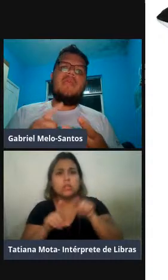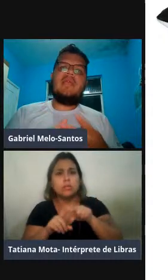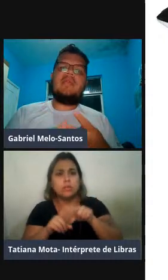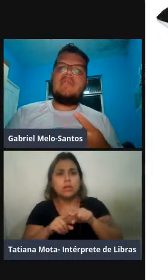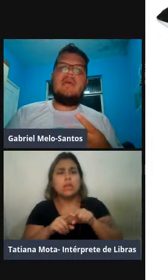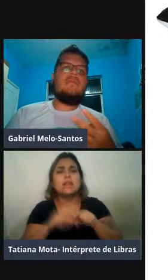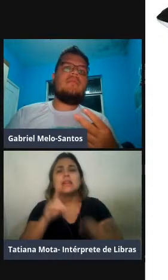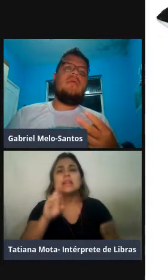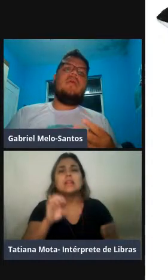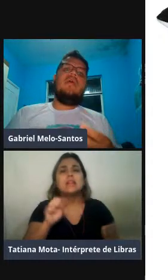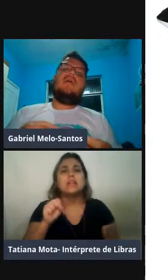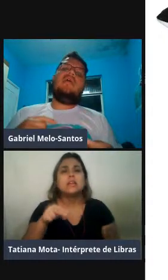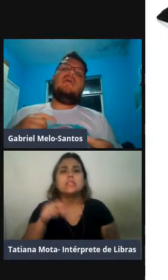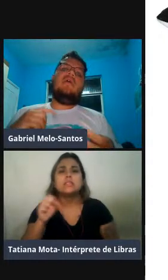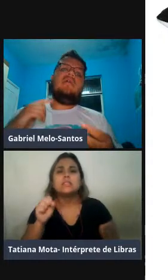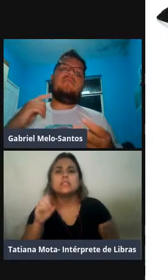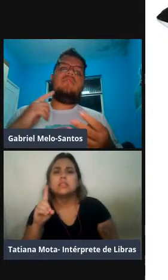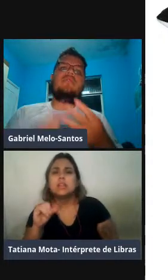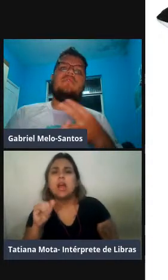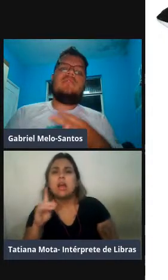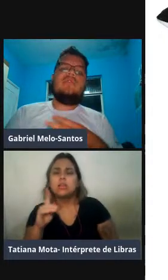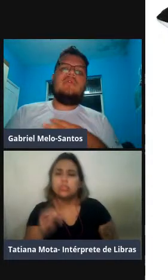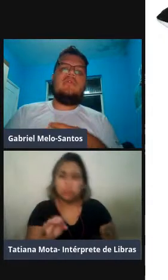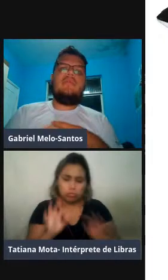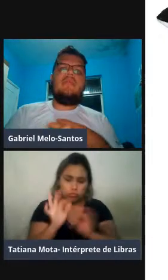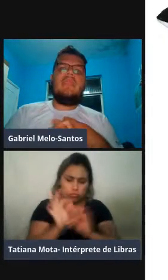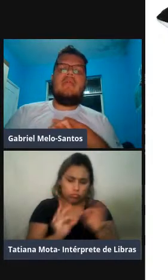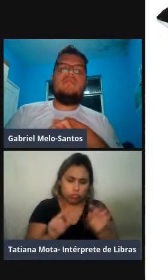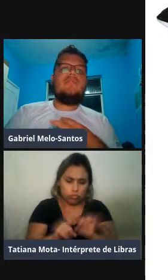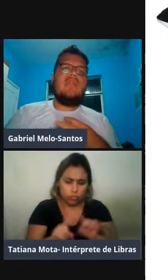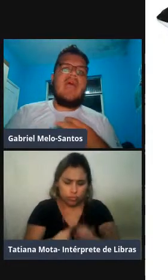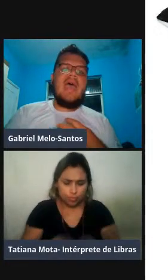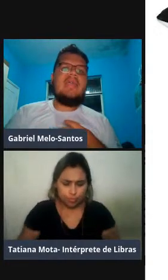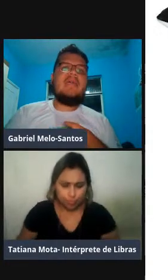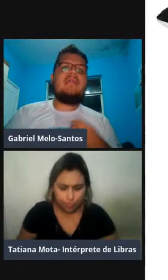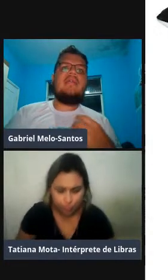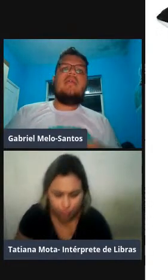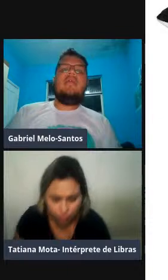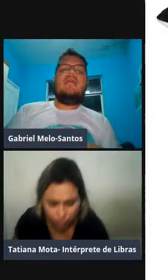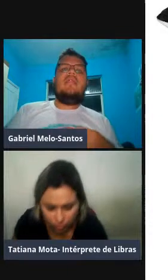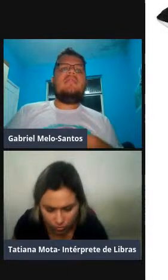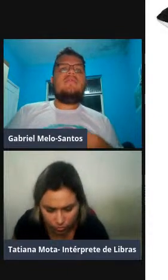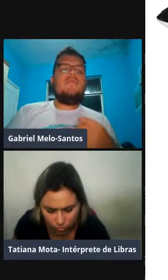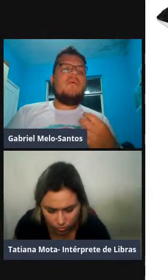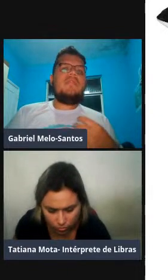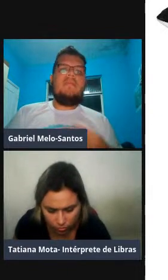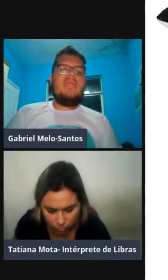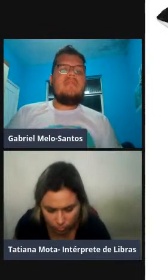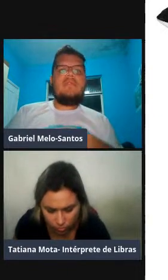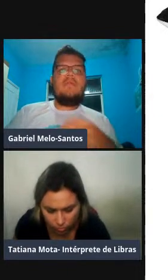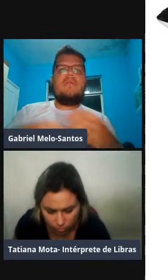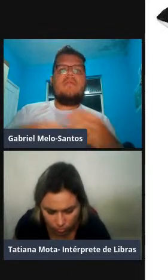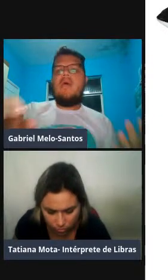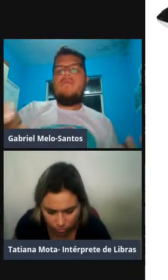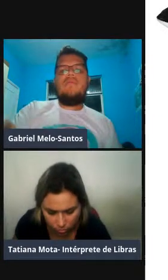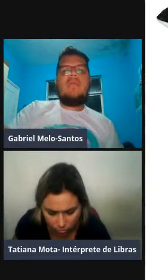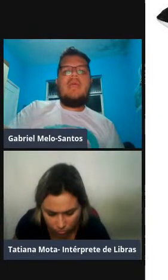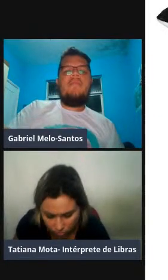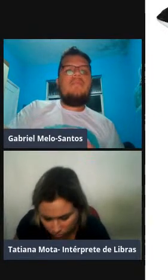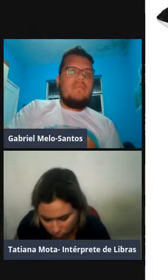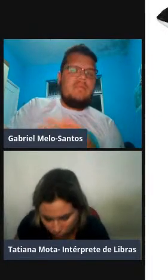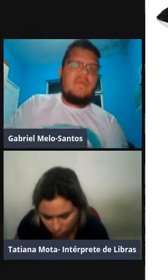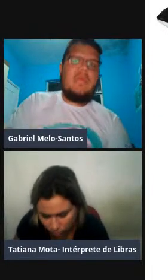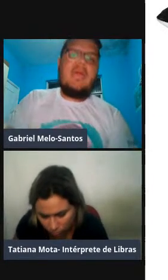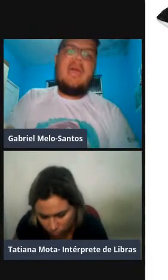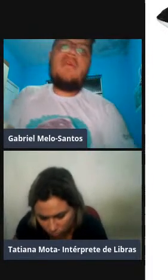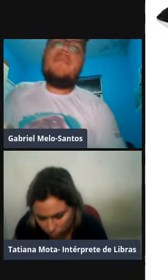né, estudos de movimentação, estudos de uso diária, né, de comportamento, então é algo